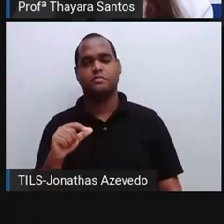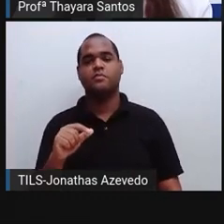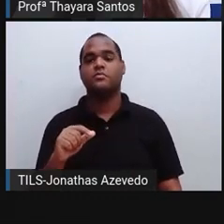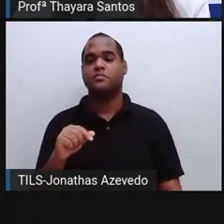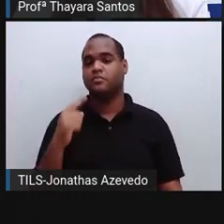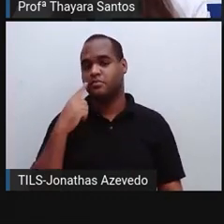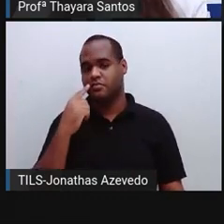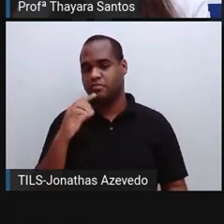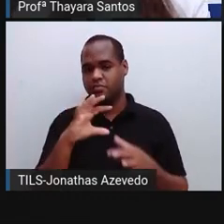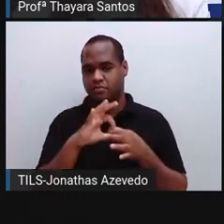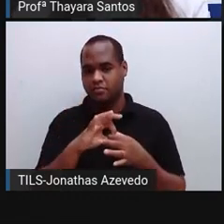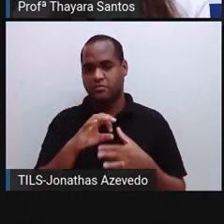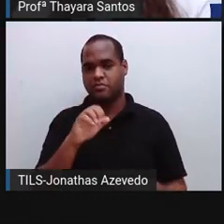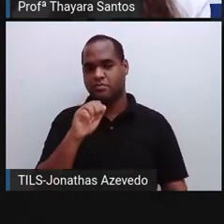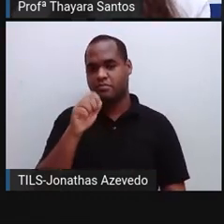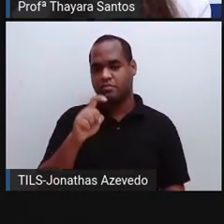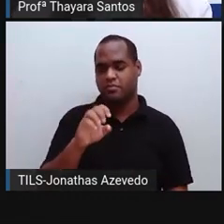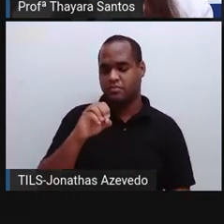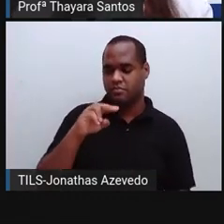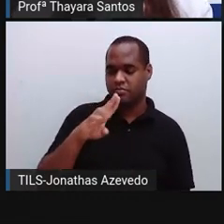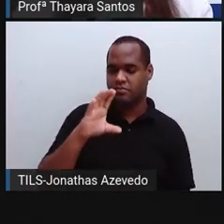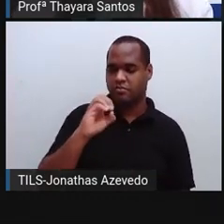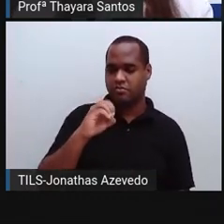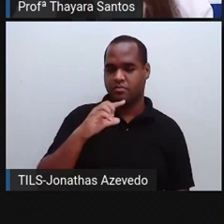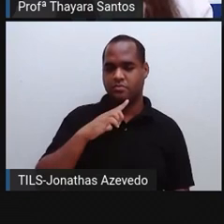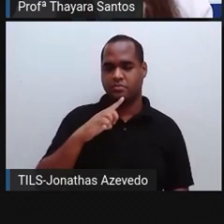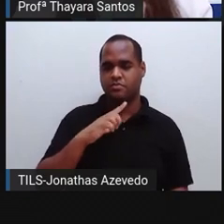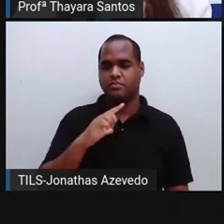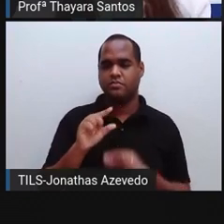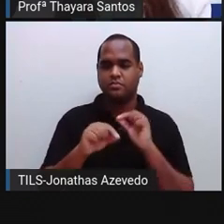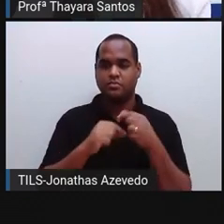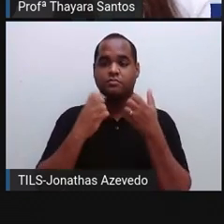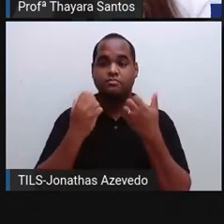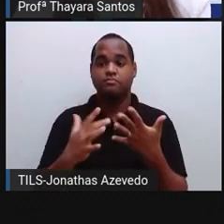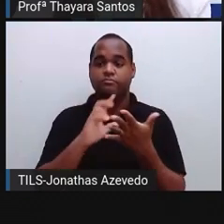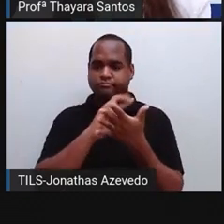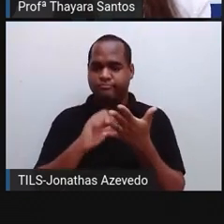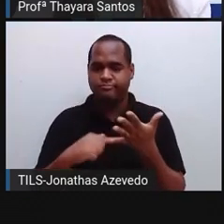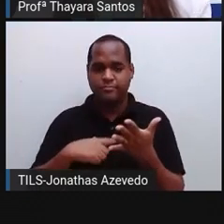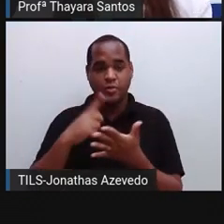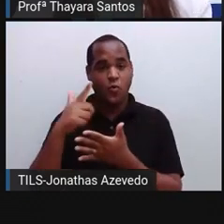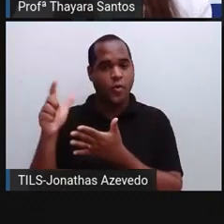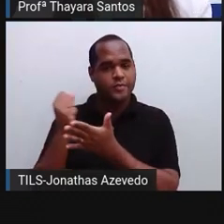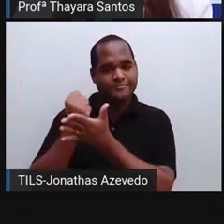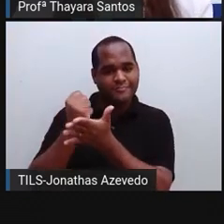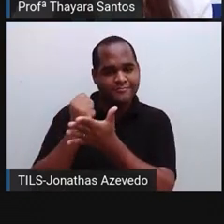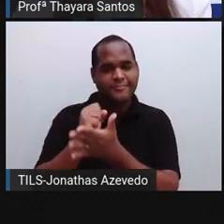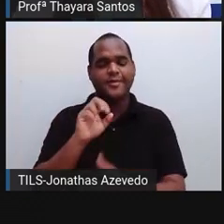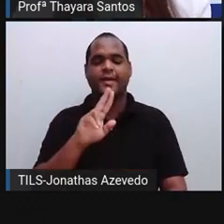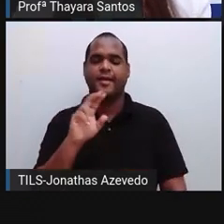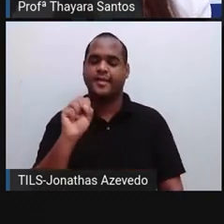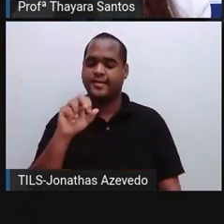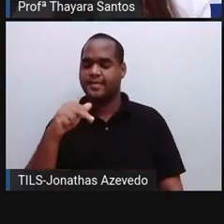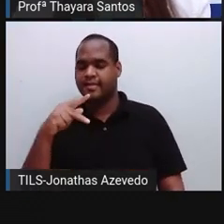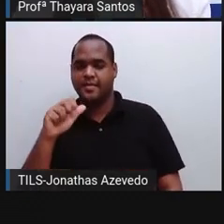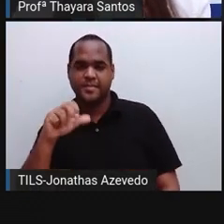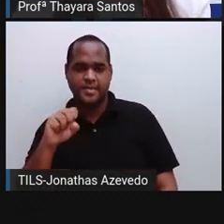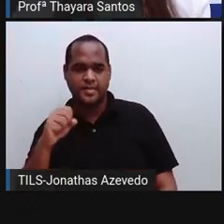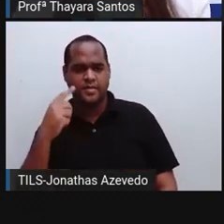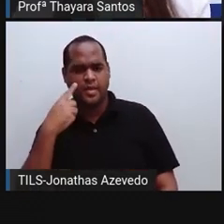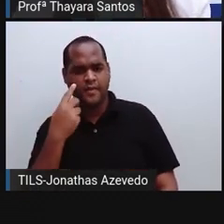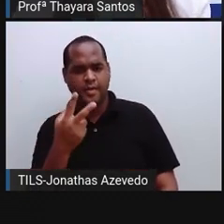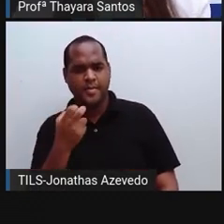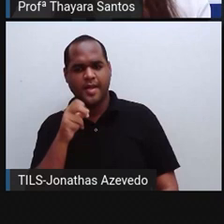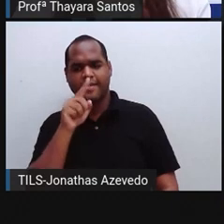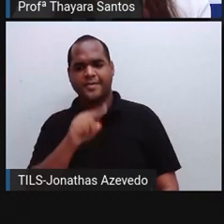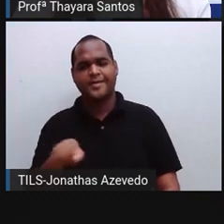que se conecta com o corpo celular do outro neurônio, a gente chama de sinapse. Esse círculo que vocês estão vendo aqui é